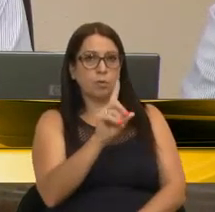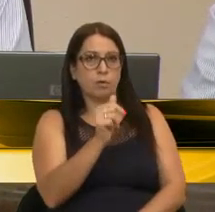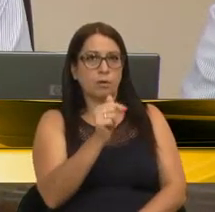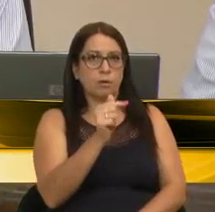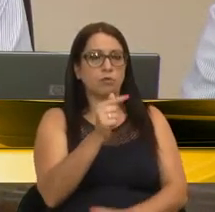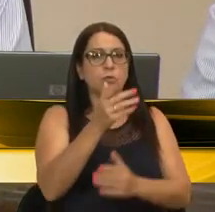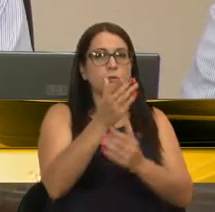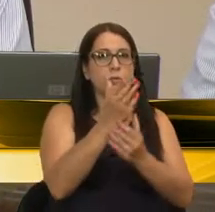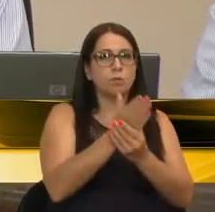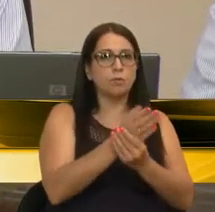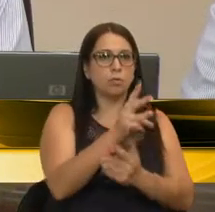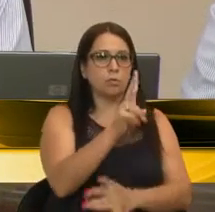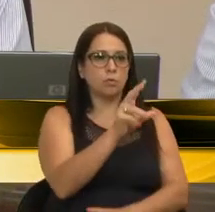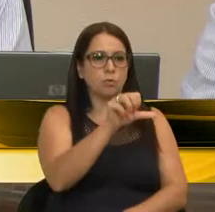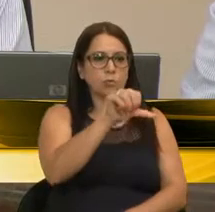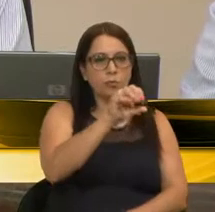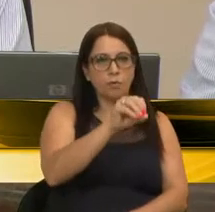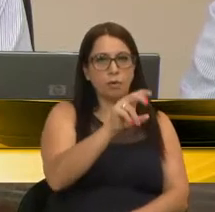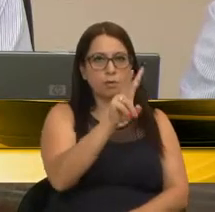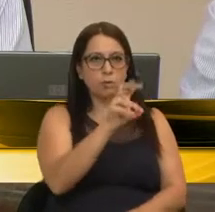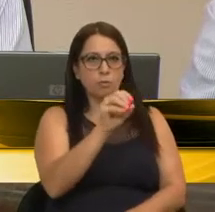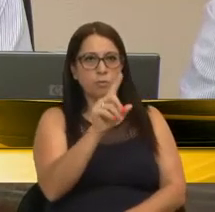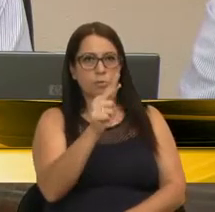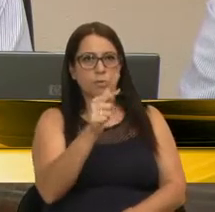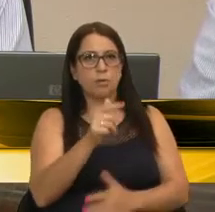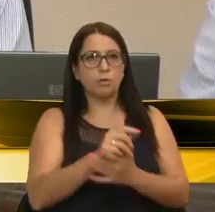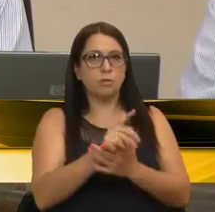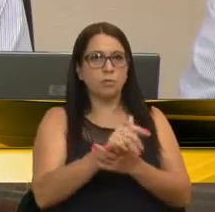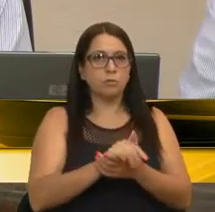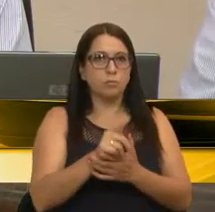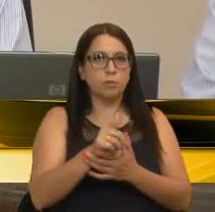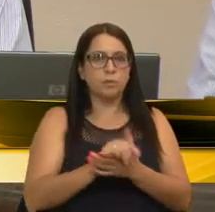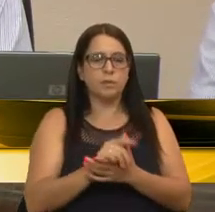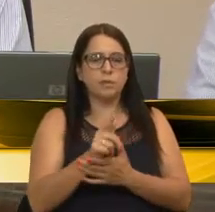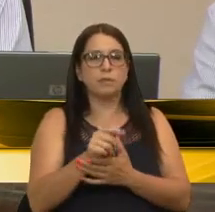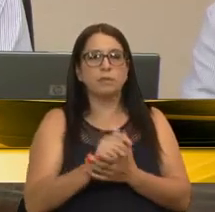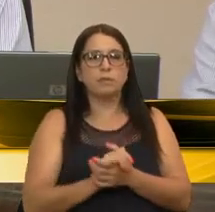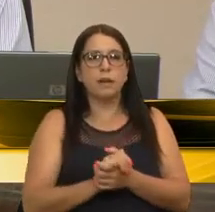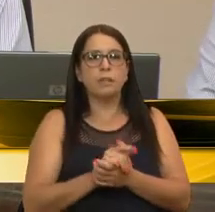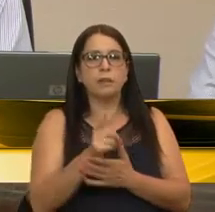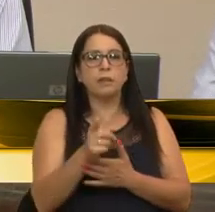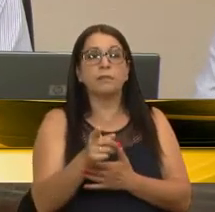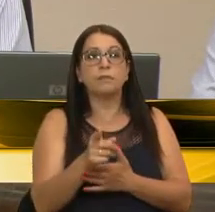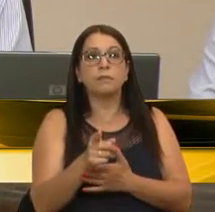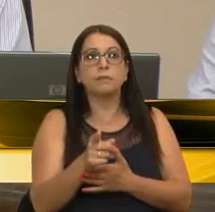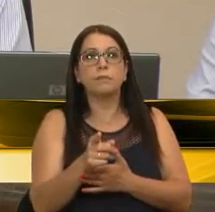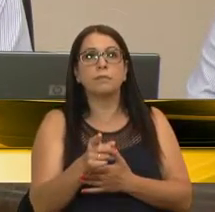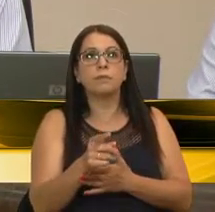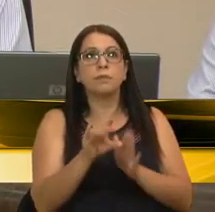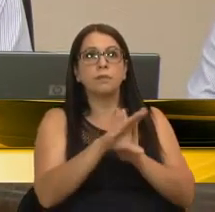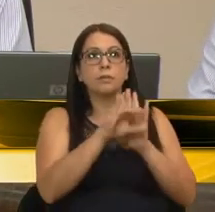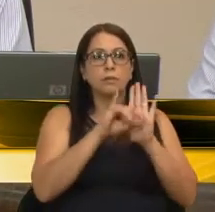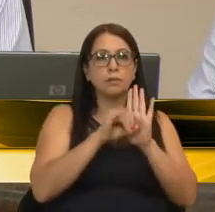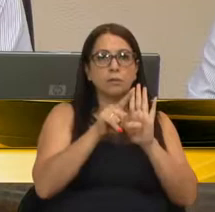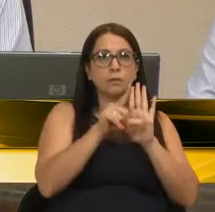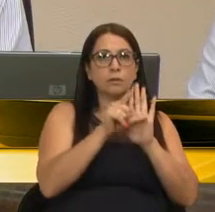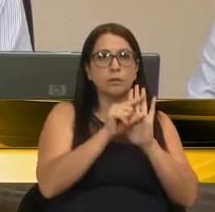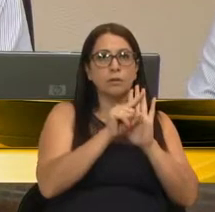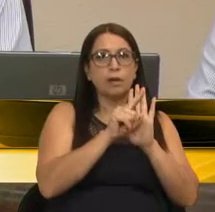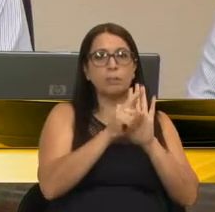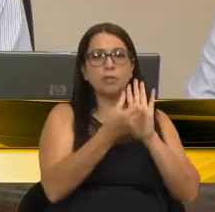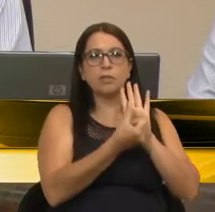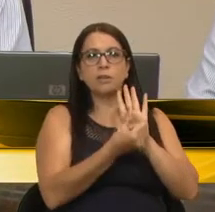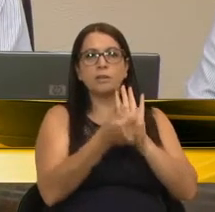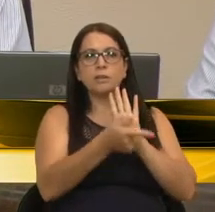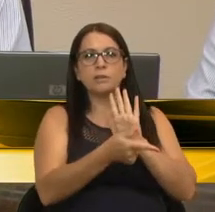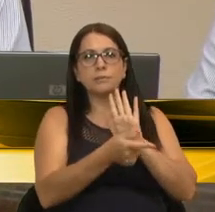processo 290, barra 2017, de autoria coletiva, que altera a redação do inciso 16º do artigo